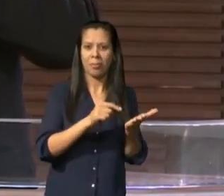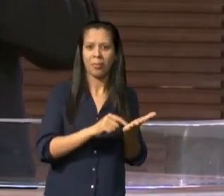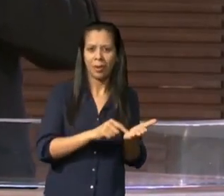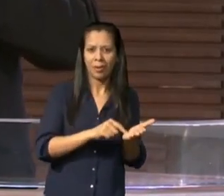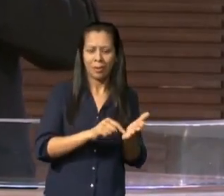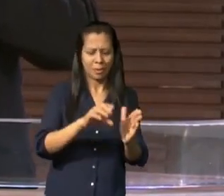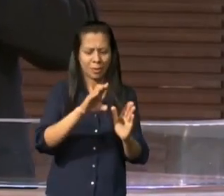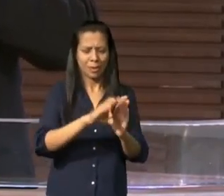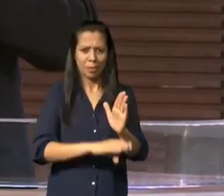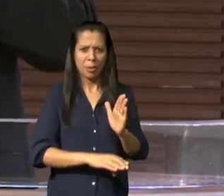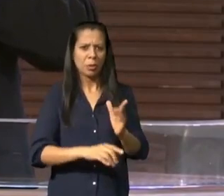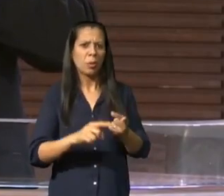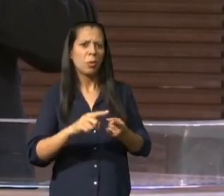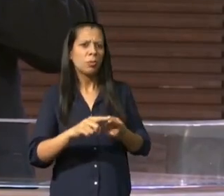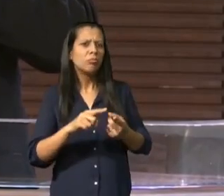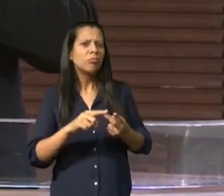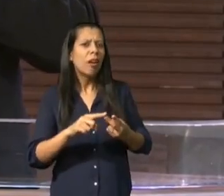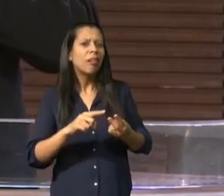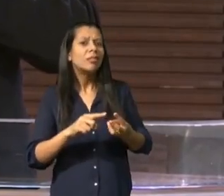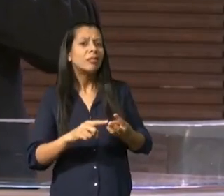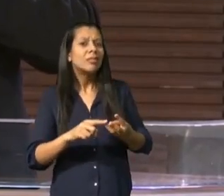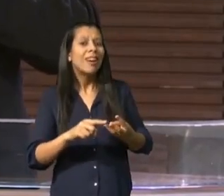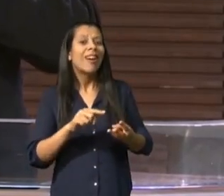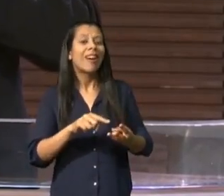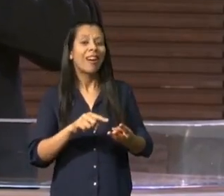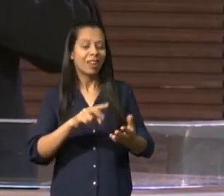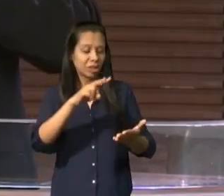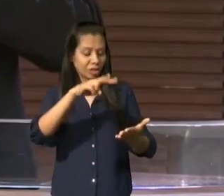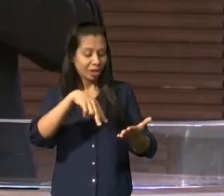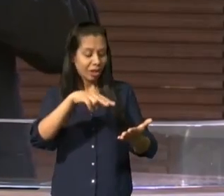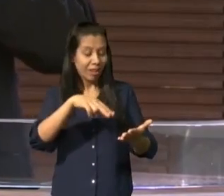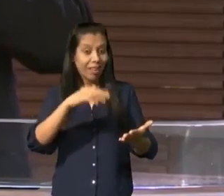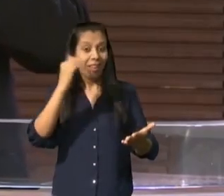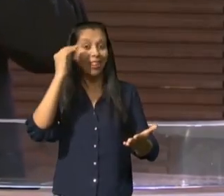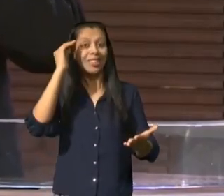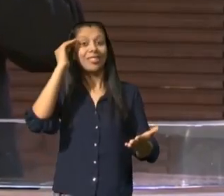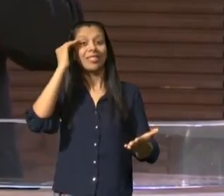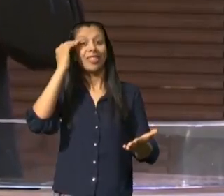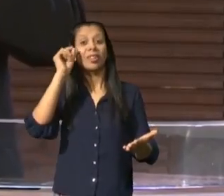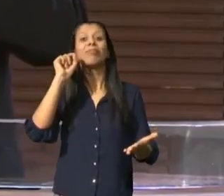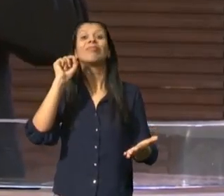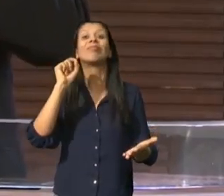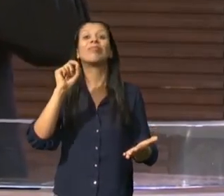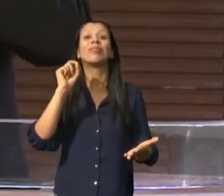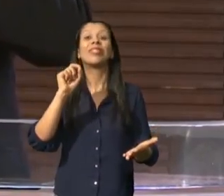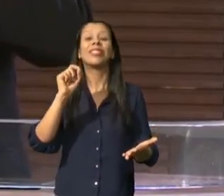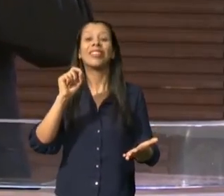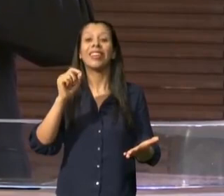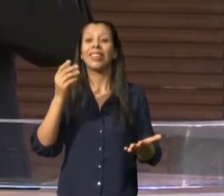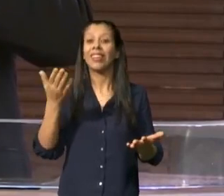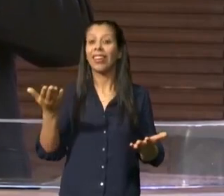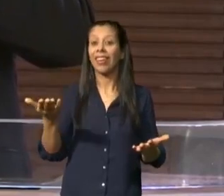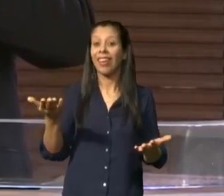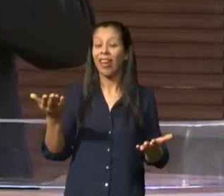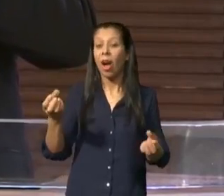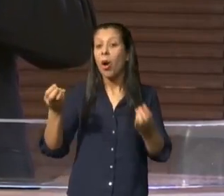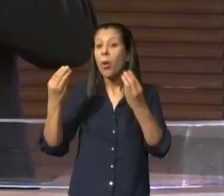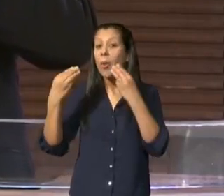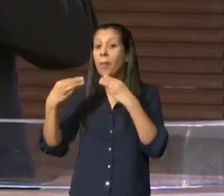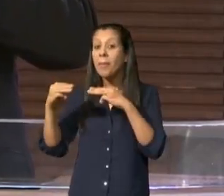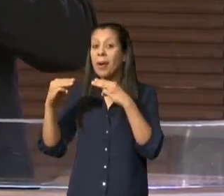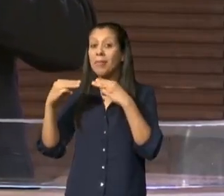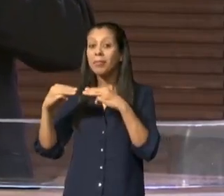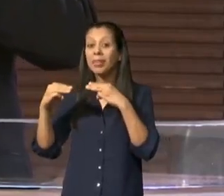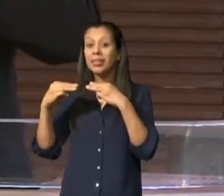destinados à observação daquilo que é a pureza do Evangelho que nada mais é do que uma mensagem de